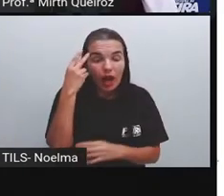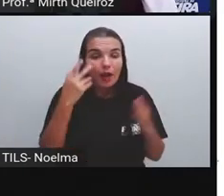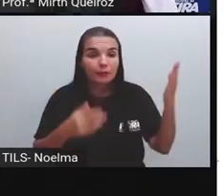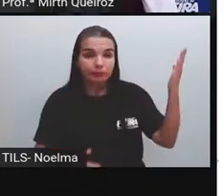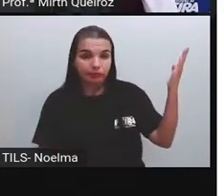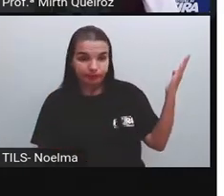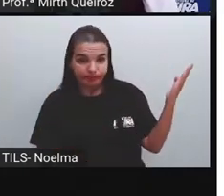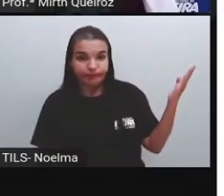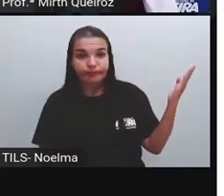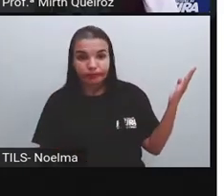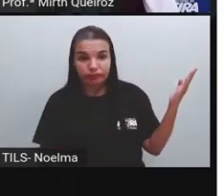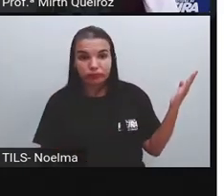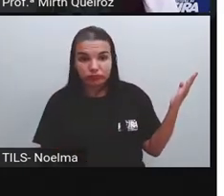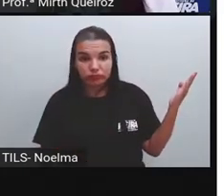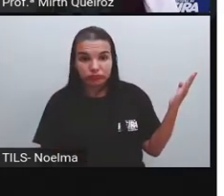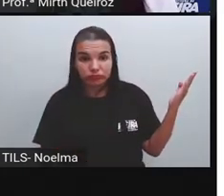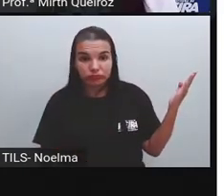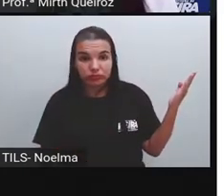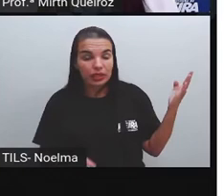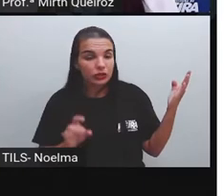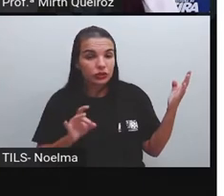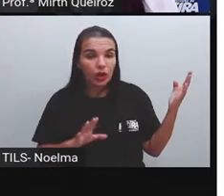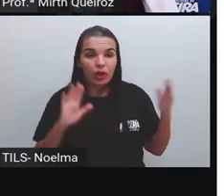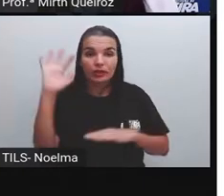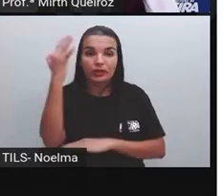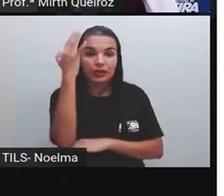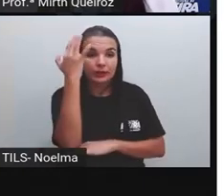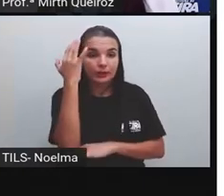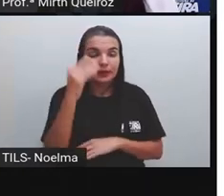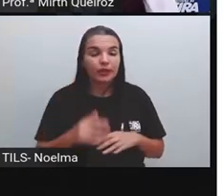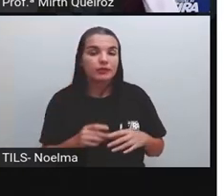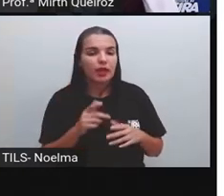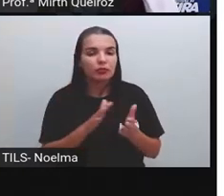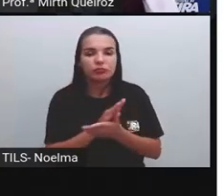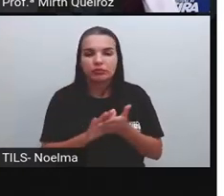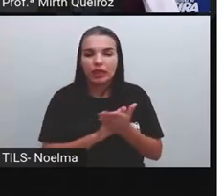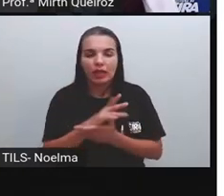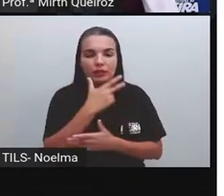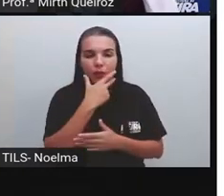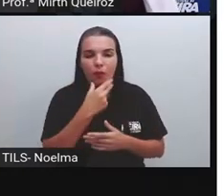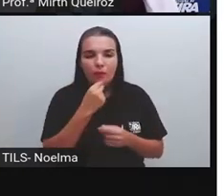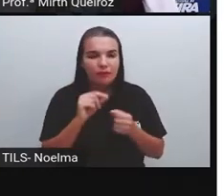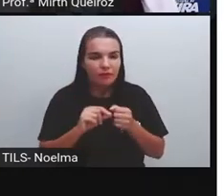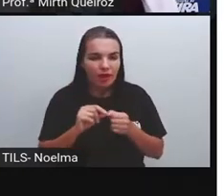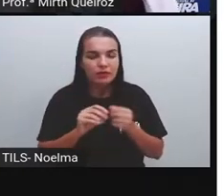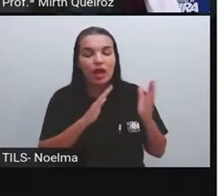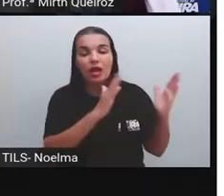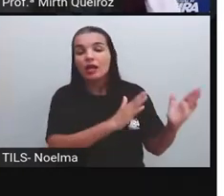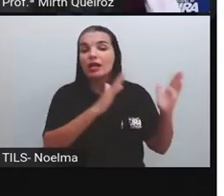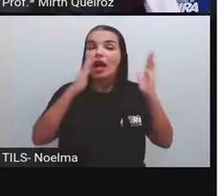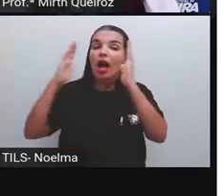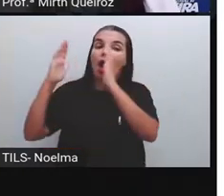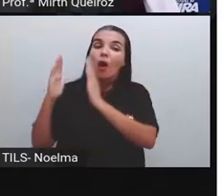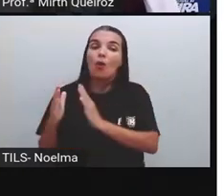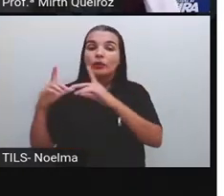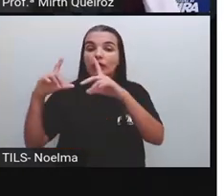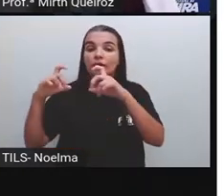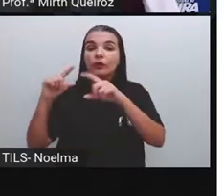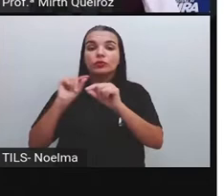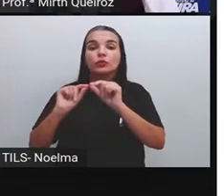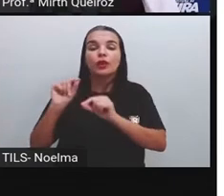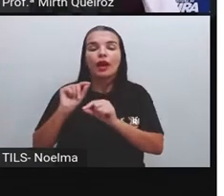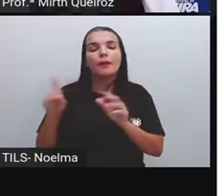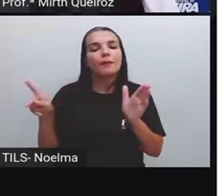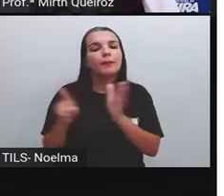elementos aí construídos pela própria natureza, sem a intervenção do homem. E nós temos também o predomínio